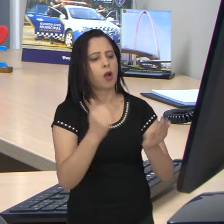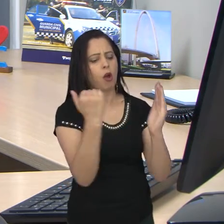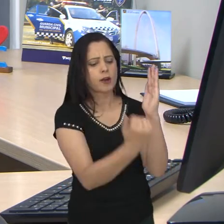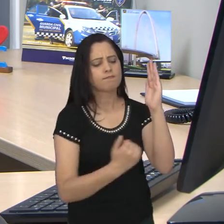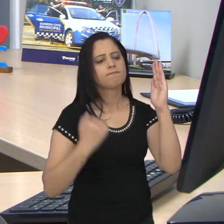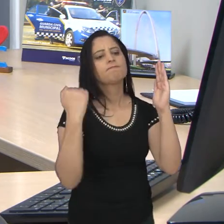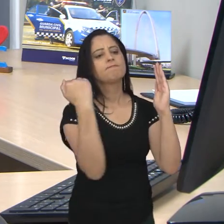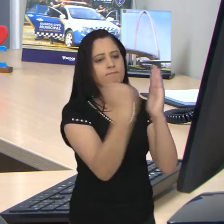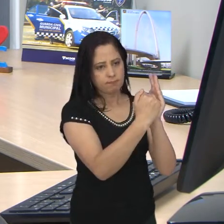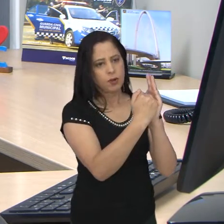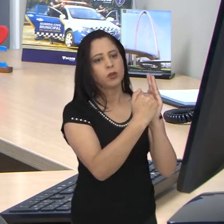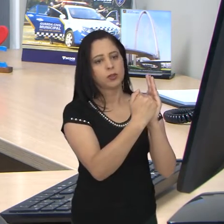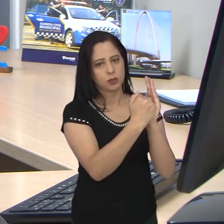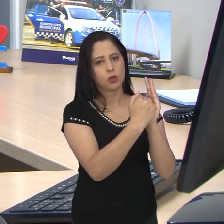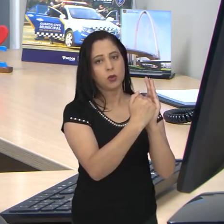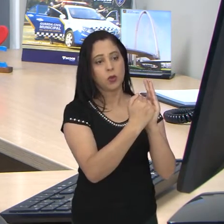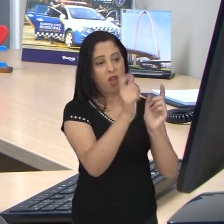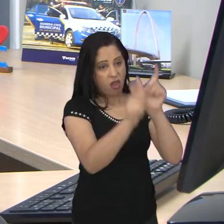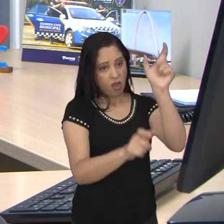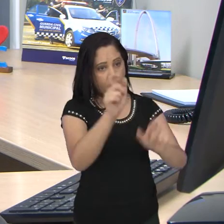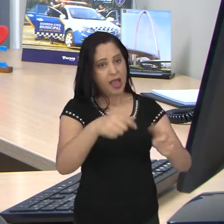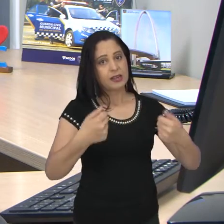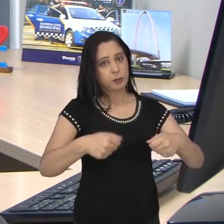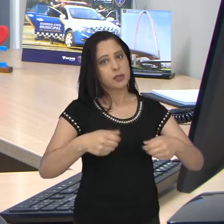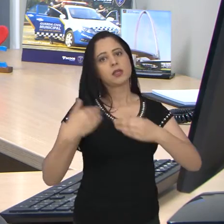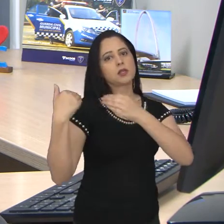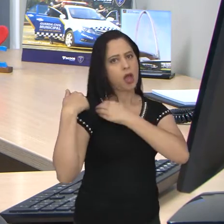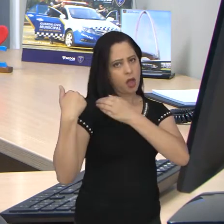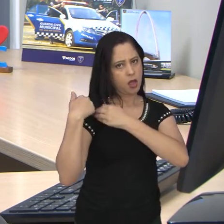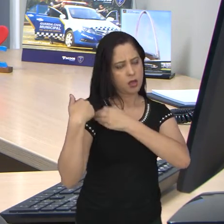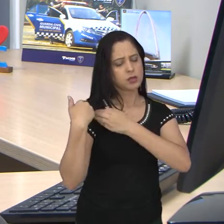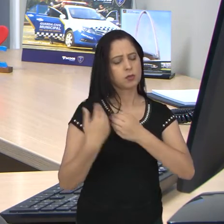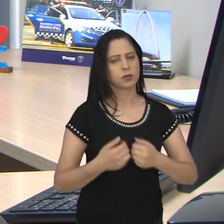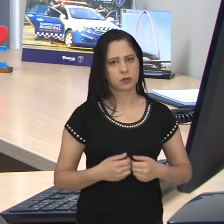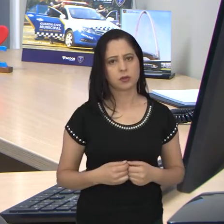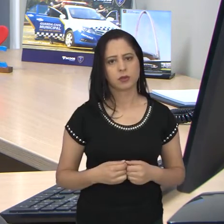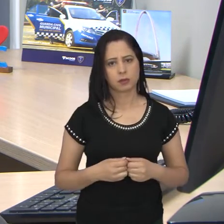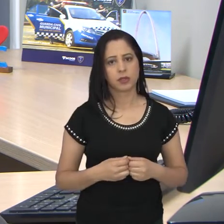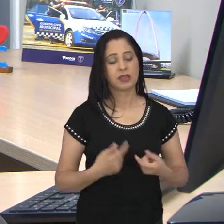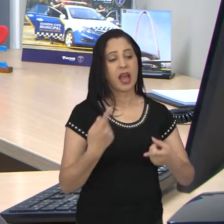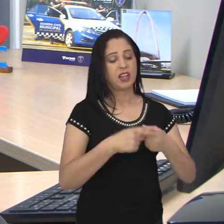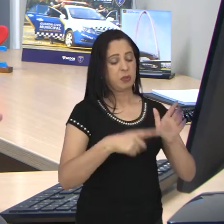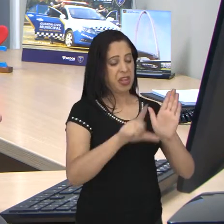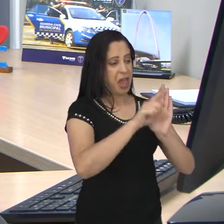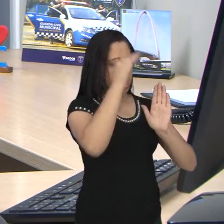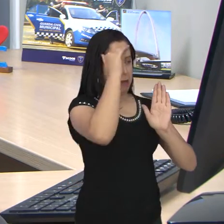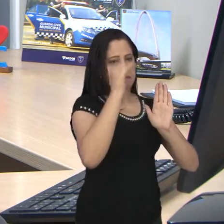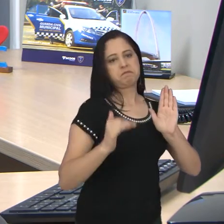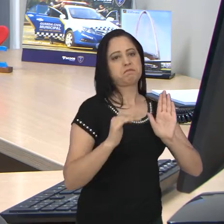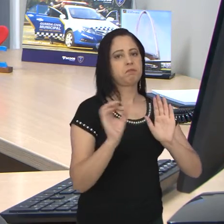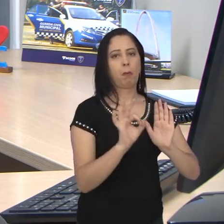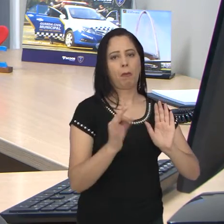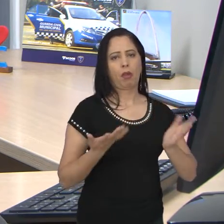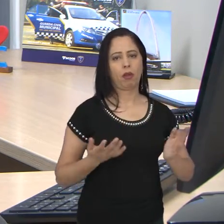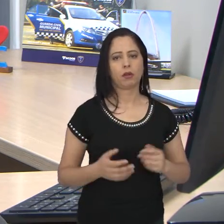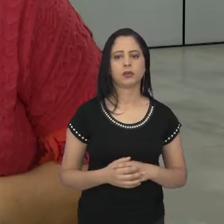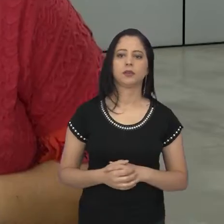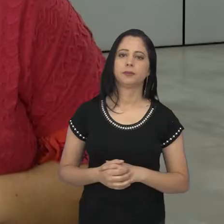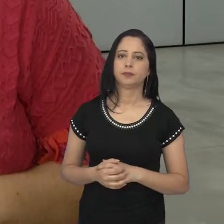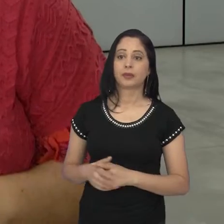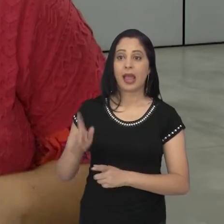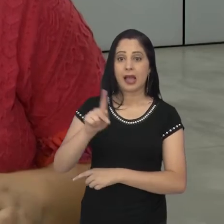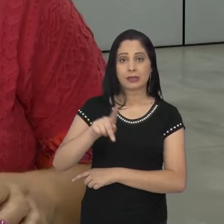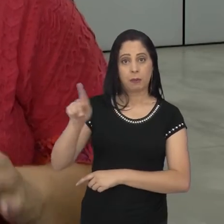da multa seja um pouco maior, trazendo assim um pouco mais de responsabilidade a essas pessoas que desrespeitam a própria legislação.